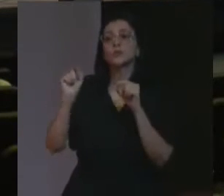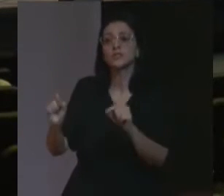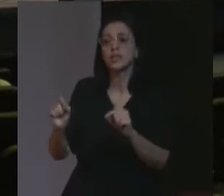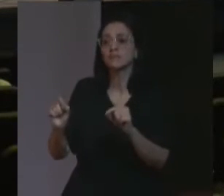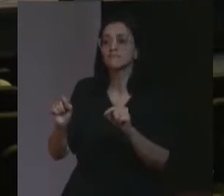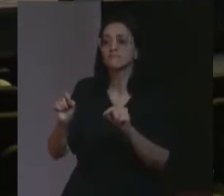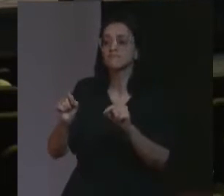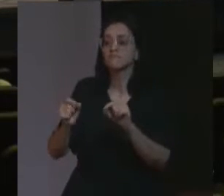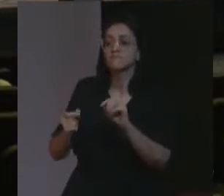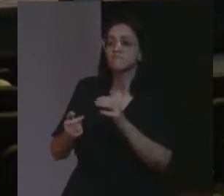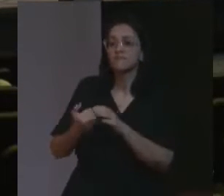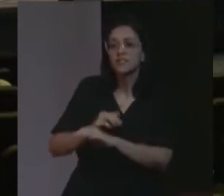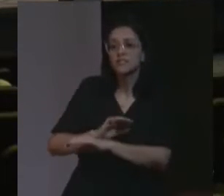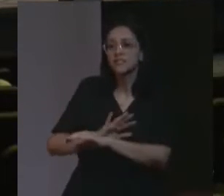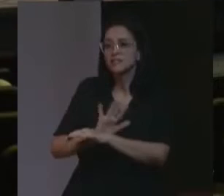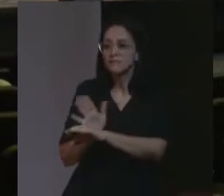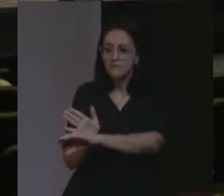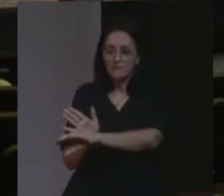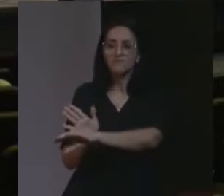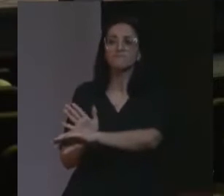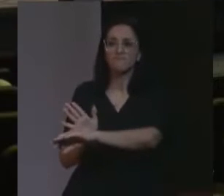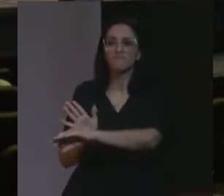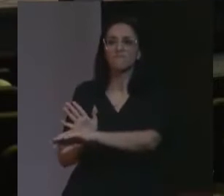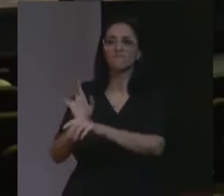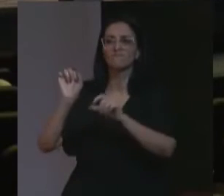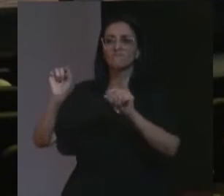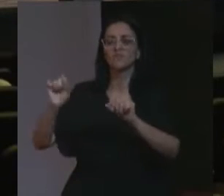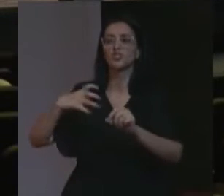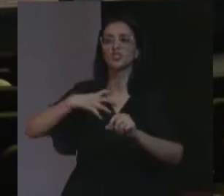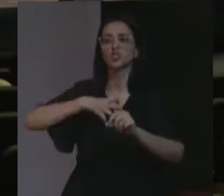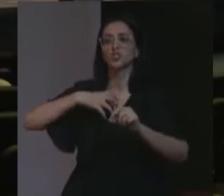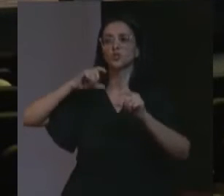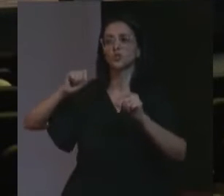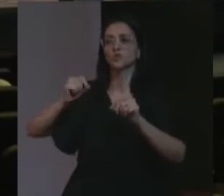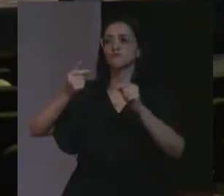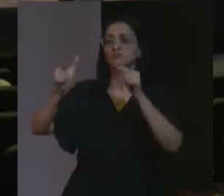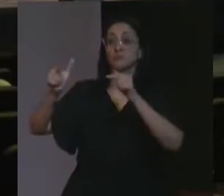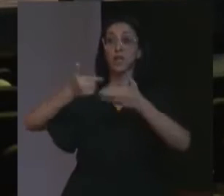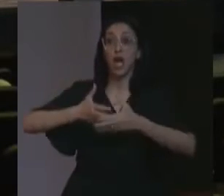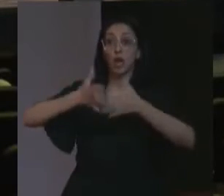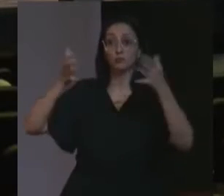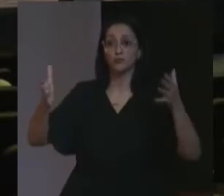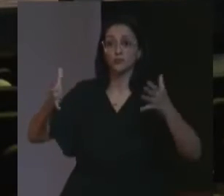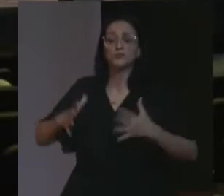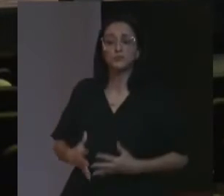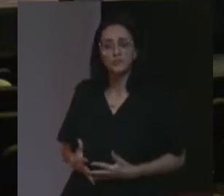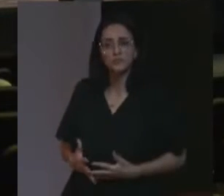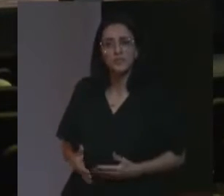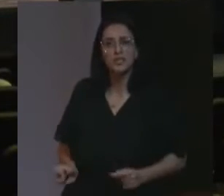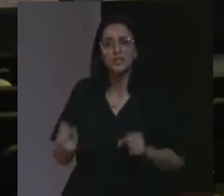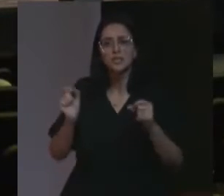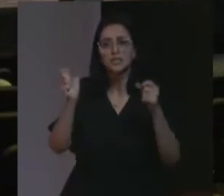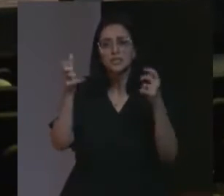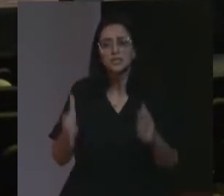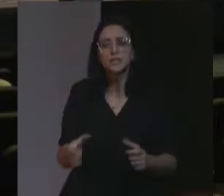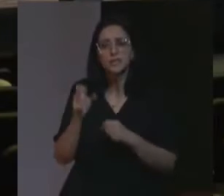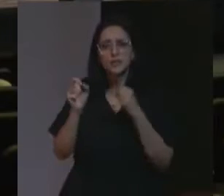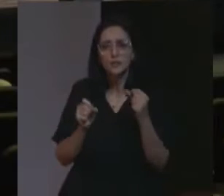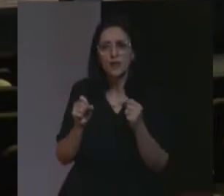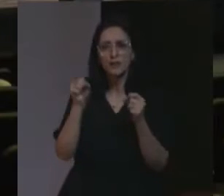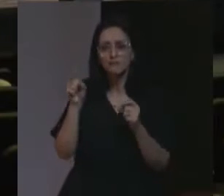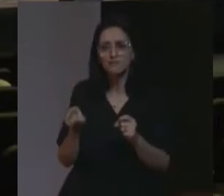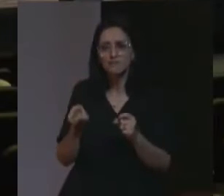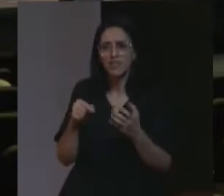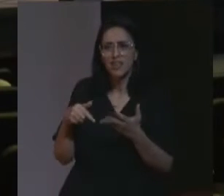discriminação racial, no sentido lato, no sentido amplo. Diz Celso